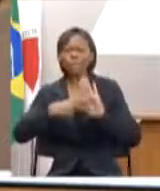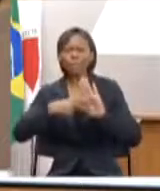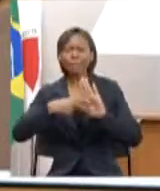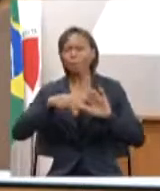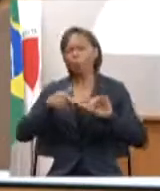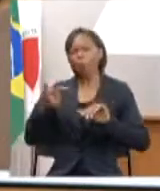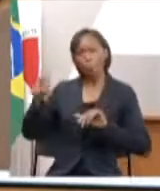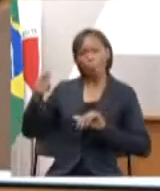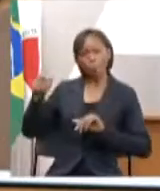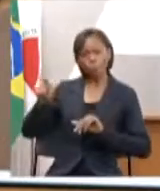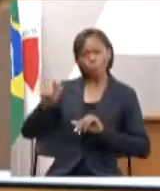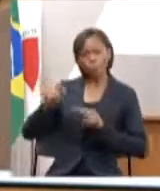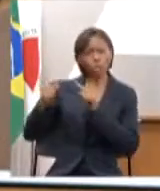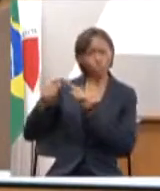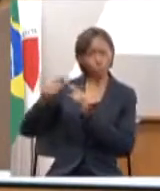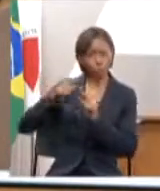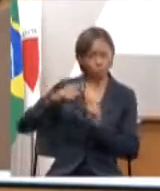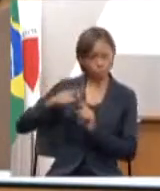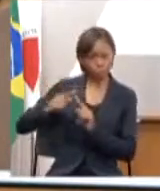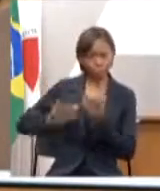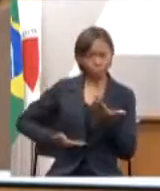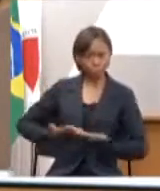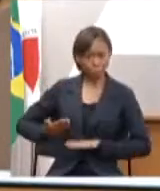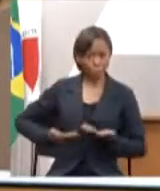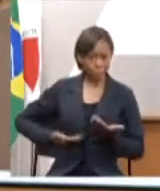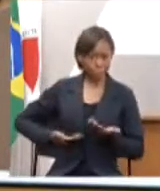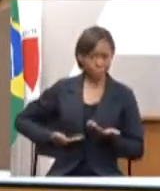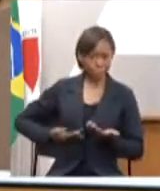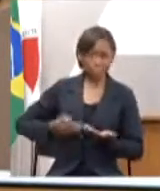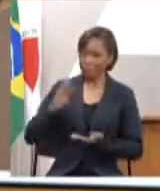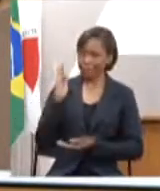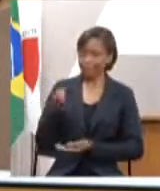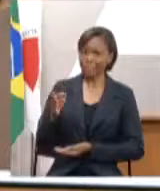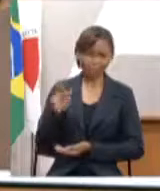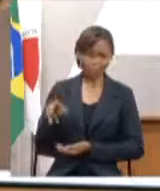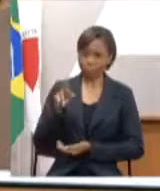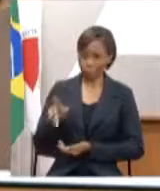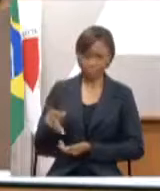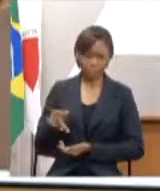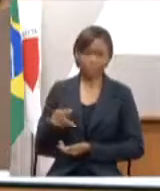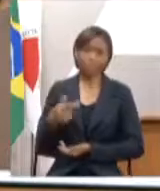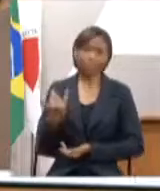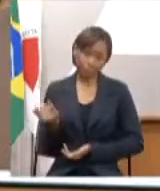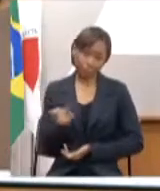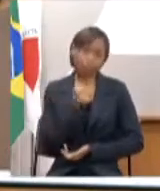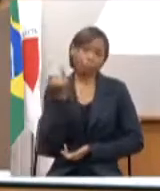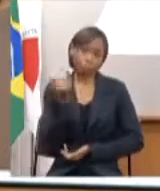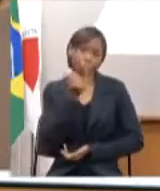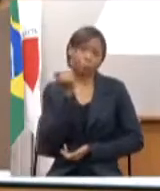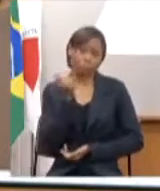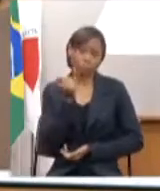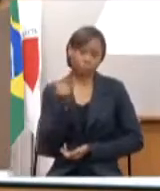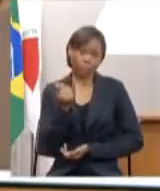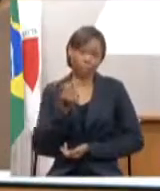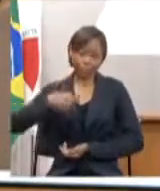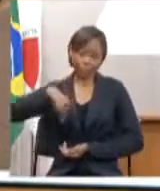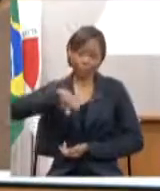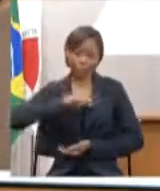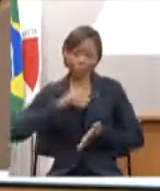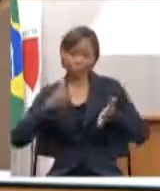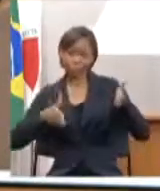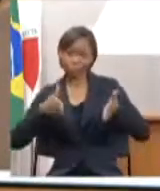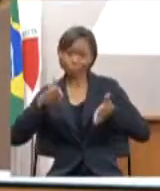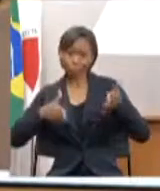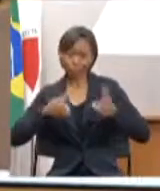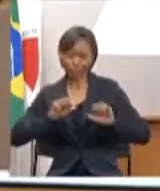indiretos, que é fundamental, ainda mais nessa situação que a gente vive hoje, de necessidade de recuperação econômica, até pelos